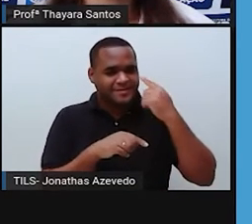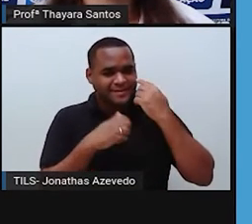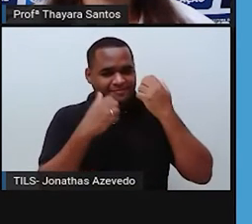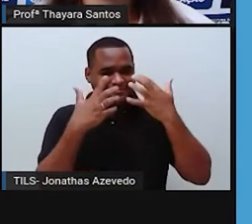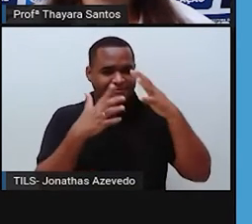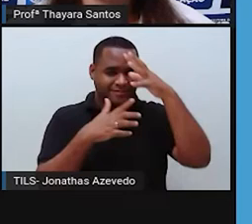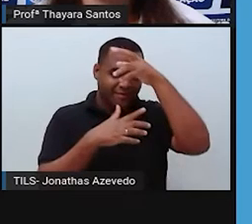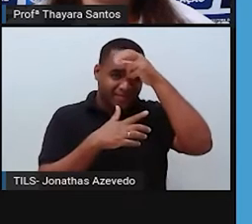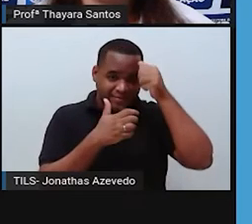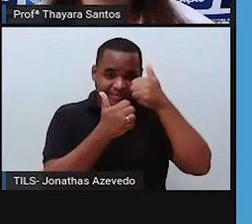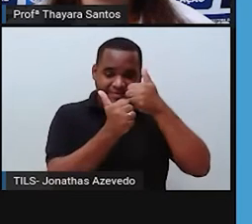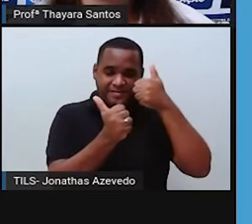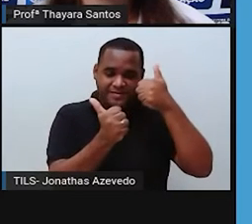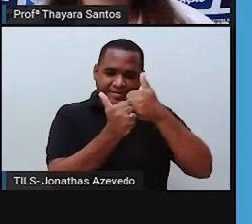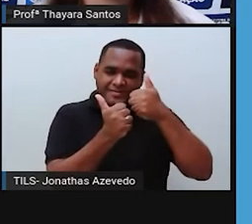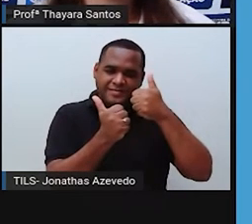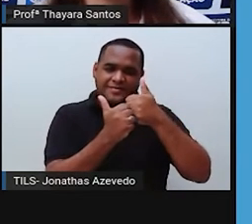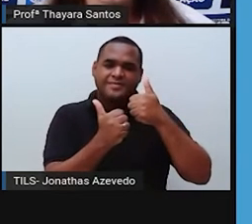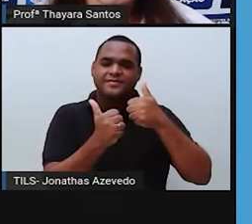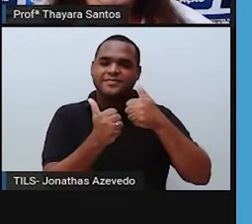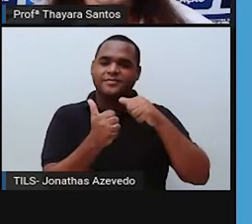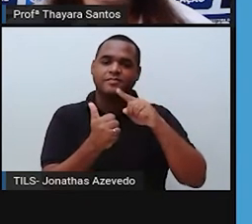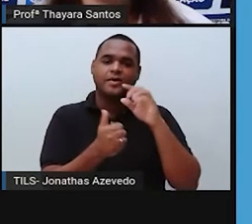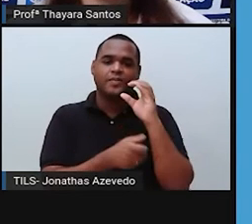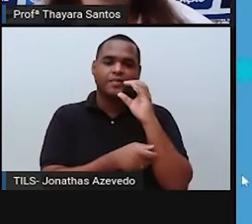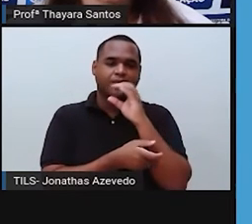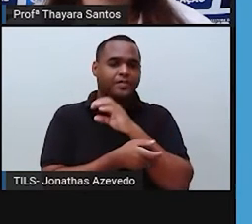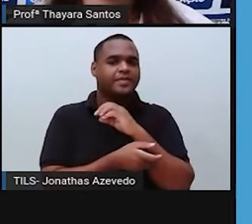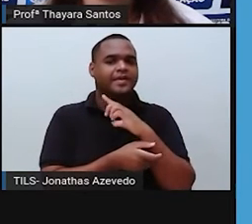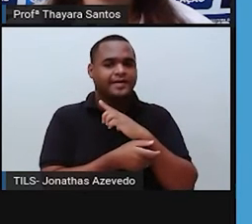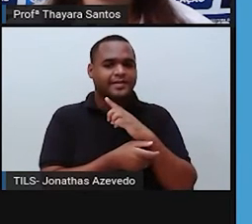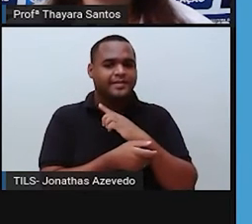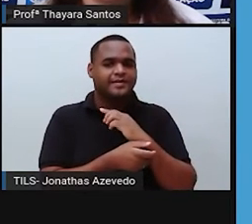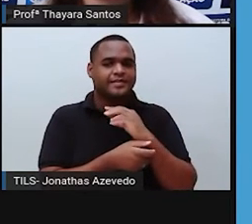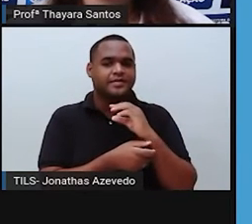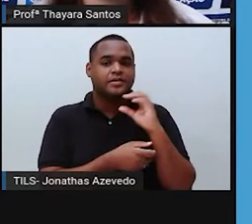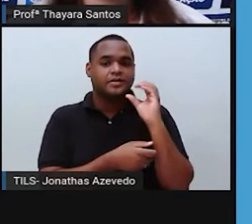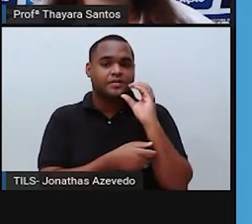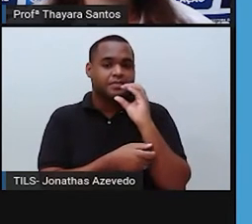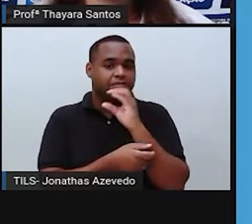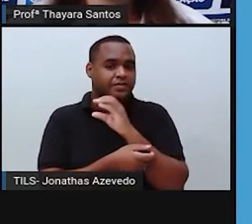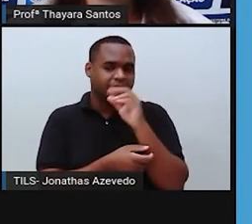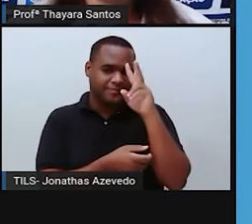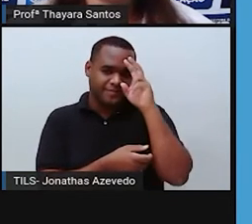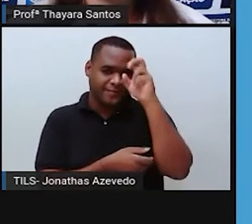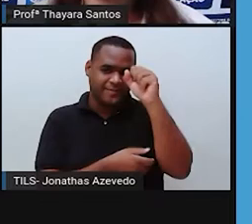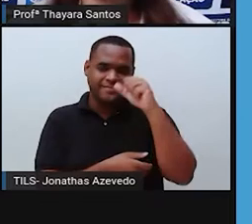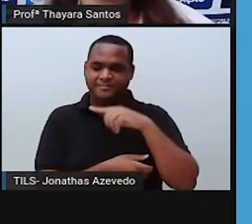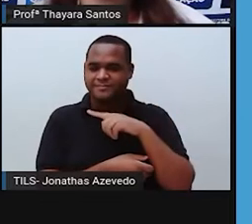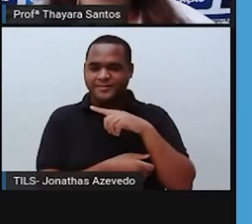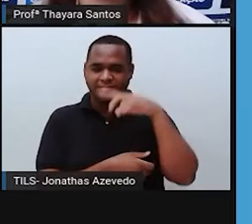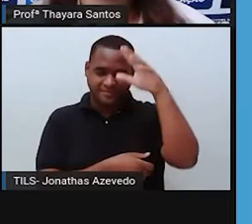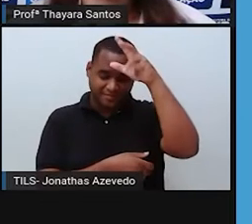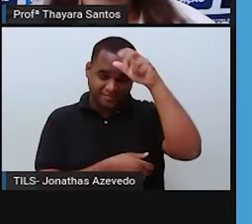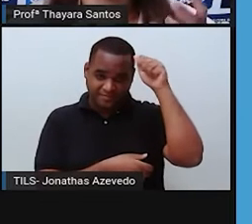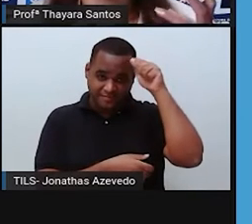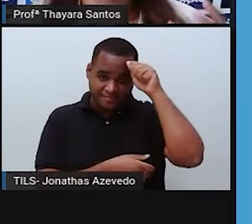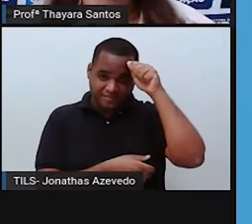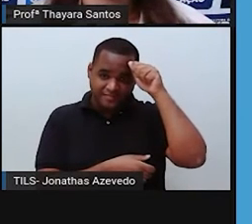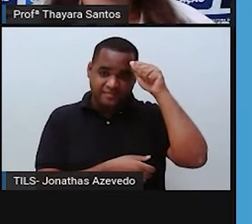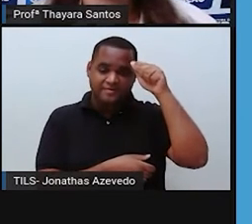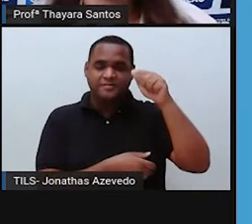Então, quanto mais próximo da linha do Equador, mais quente. Então, isso quer dizer que nesse bioma Amazônia, a gente tem